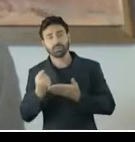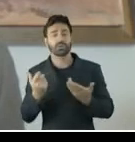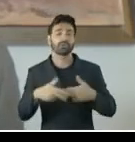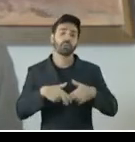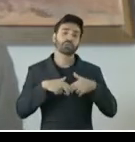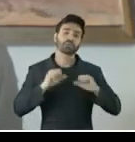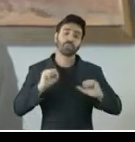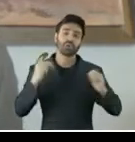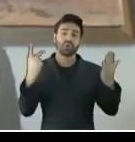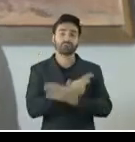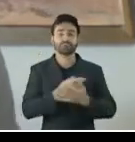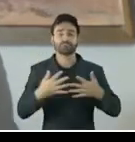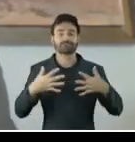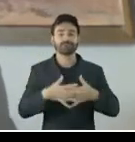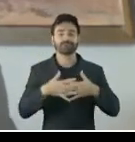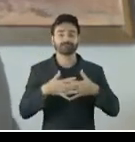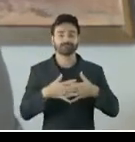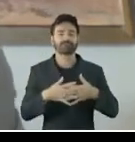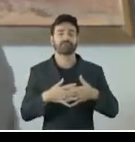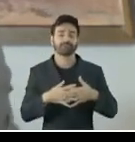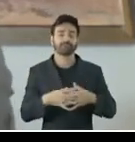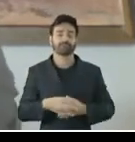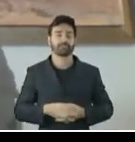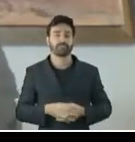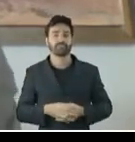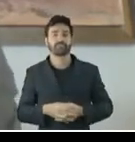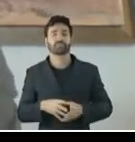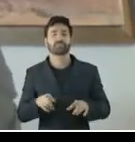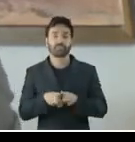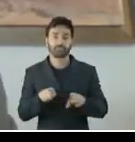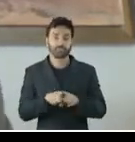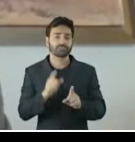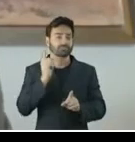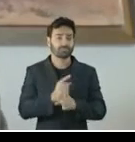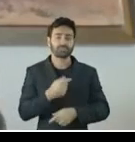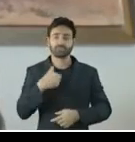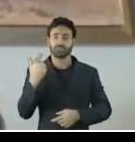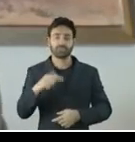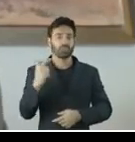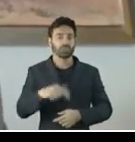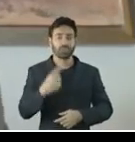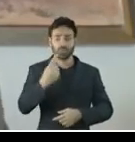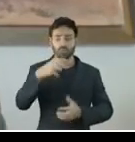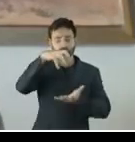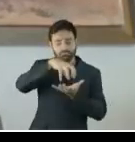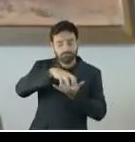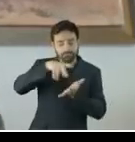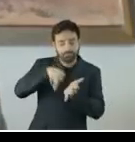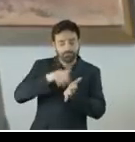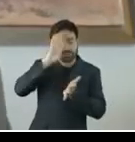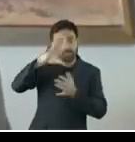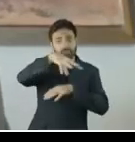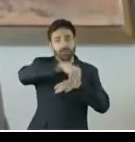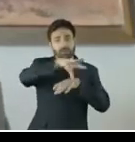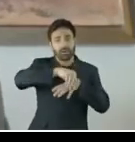conflito de interesse. Verificou-se ainda que não existe um órgão central de coleta de informações e queixas no